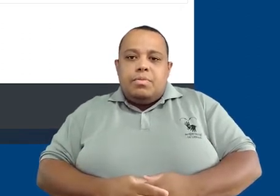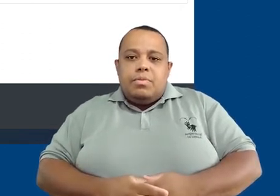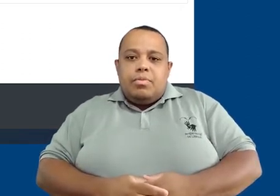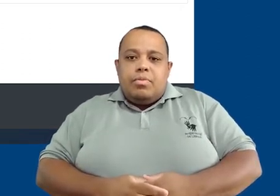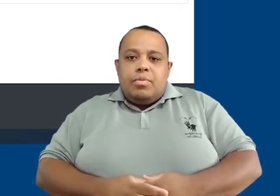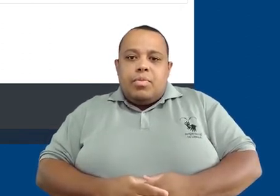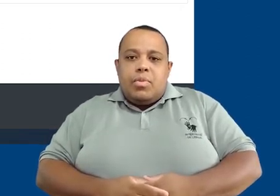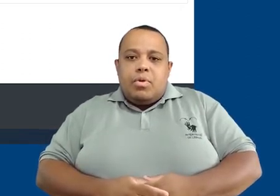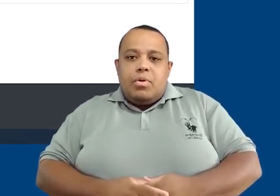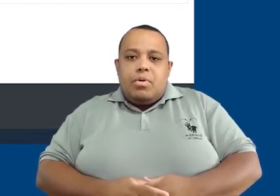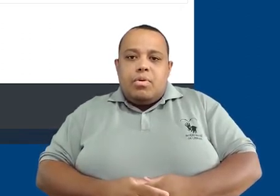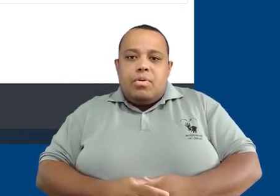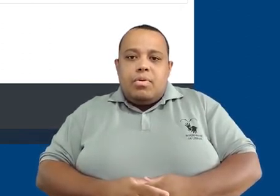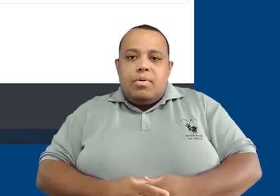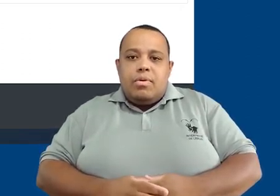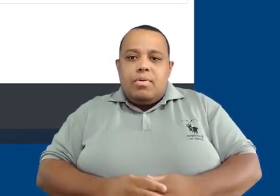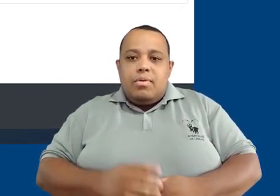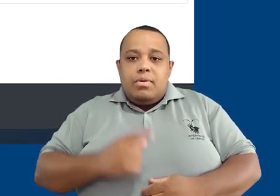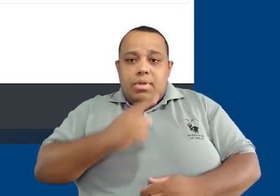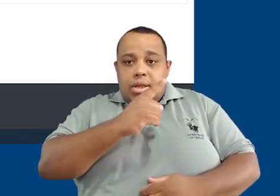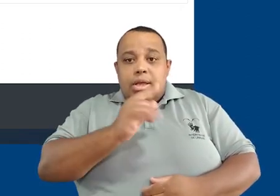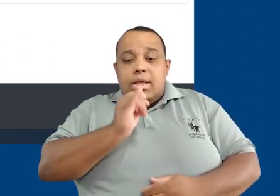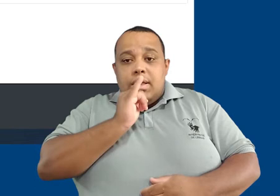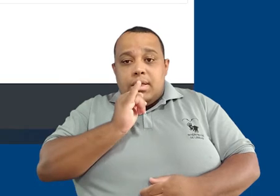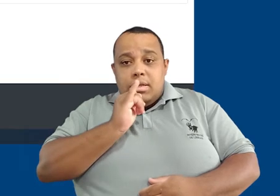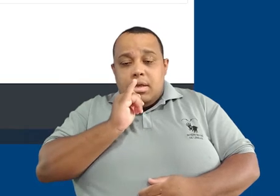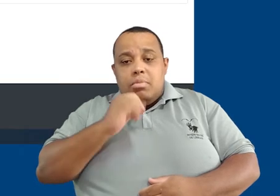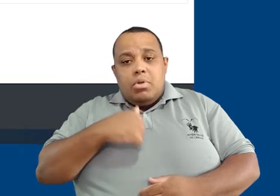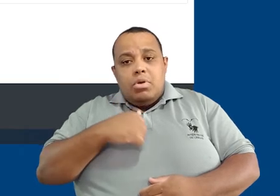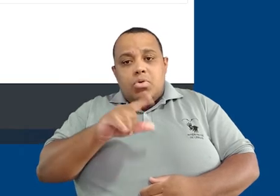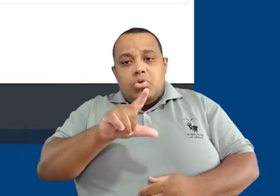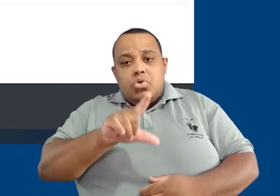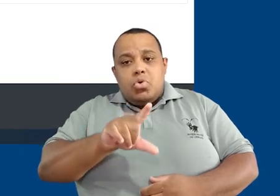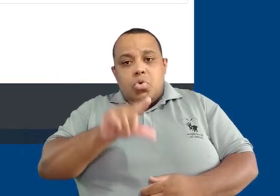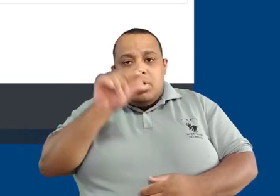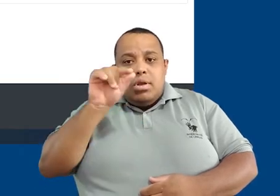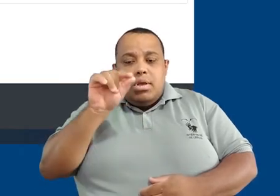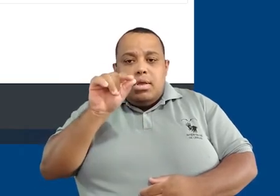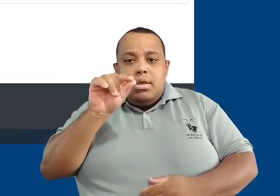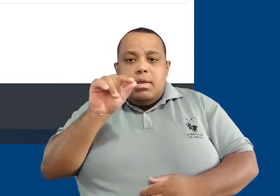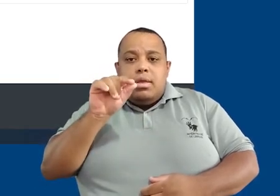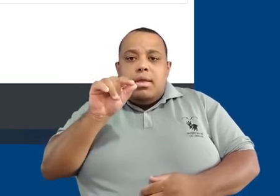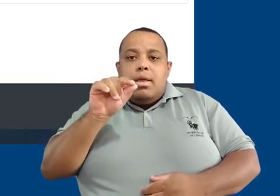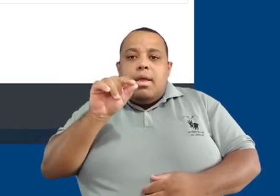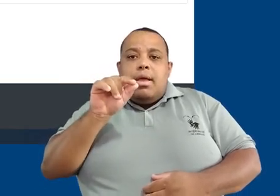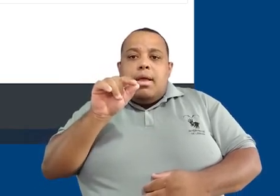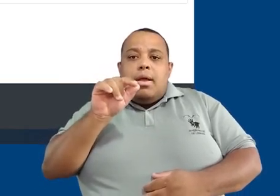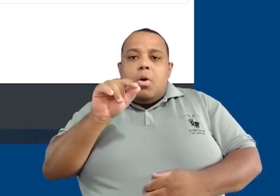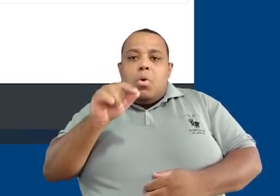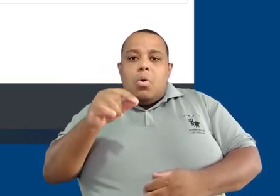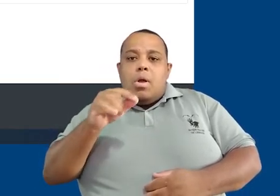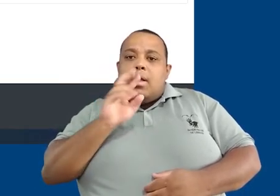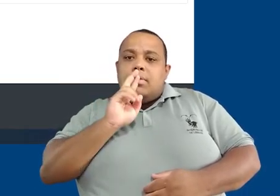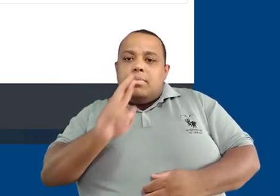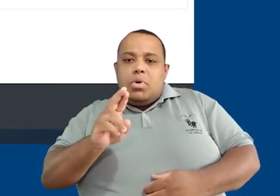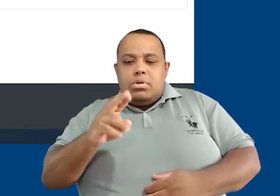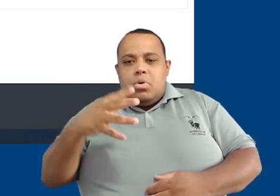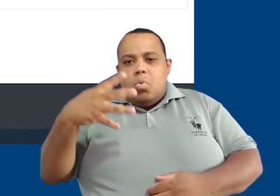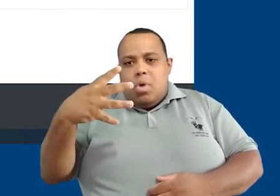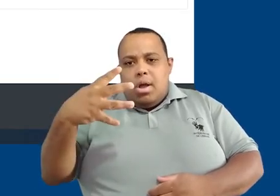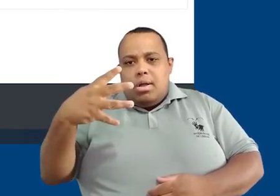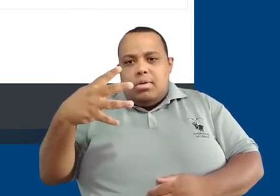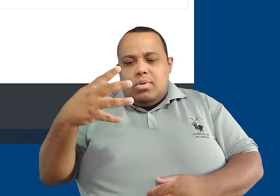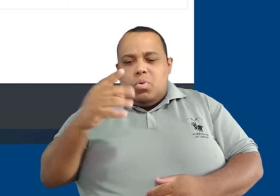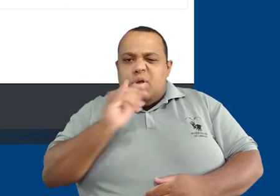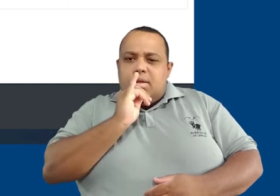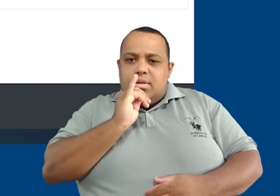Quantas maçãs João possui? Nesse caso, esqueceu um caso. Vou colocar quatro,